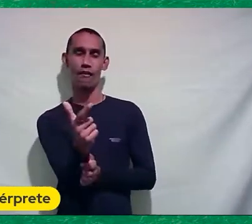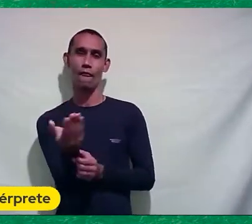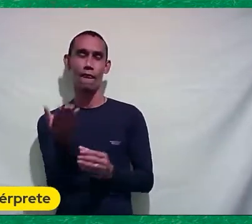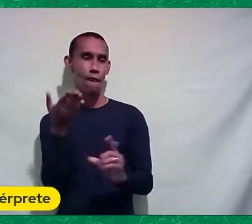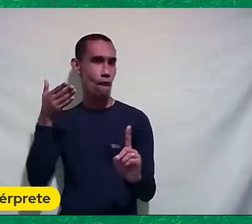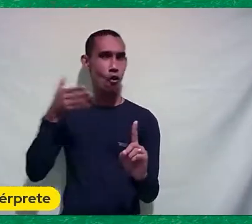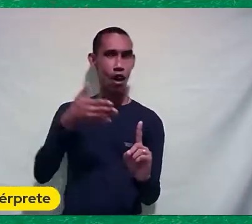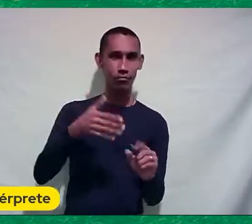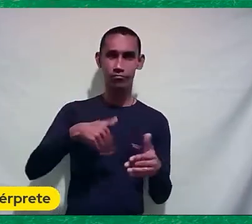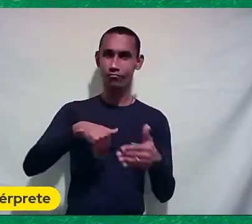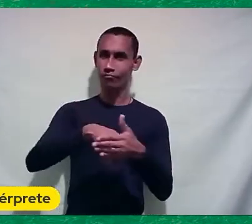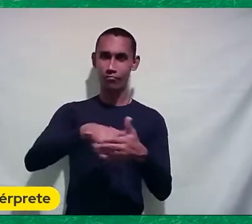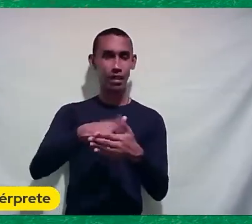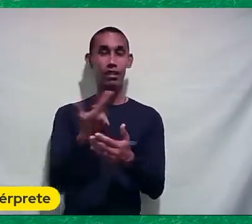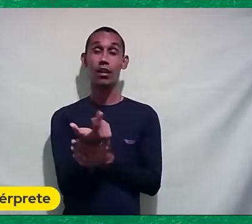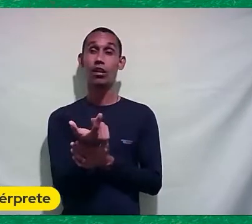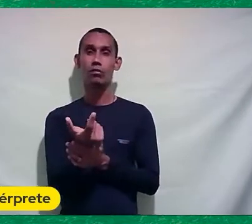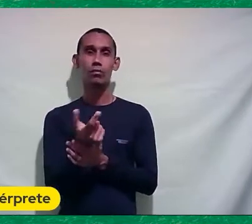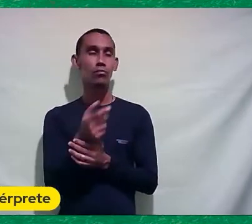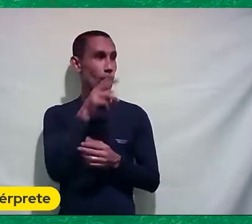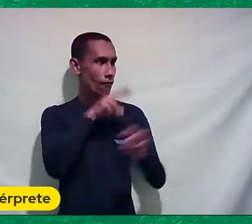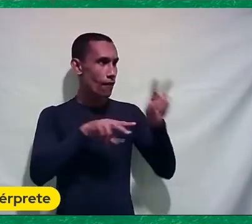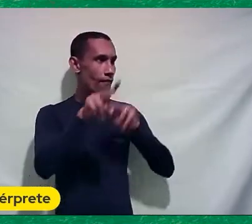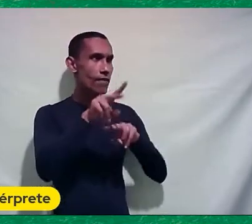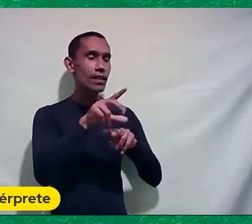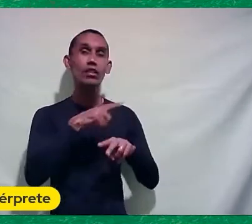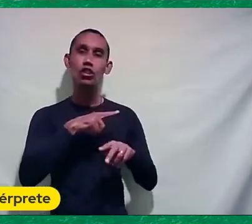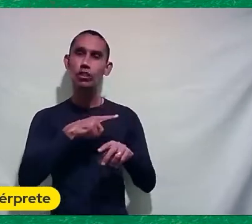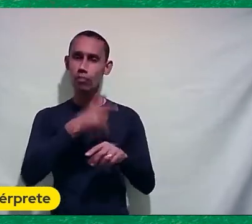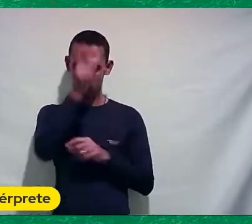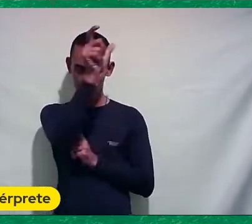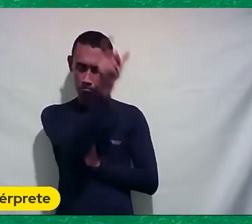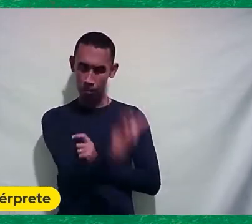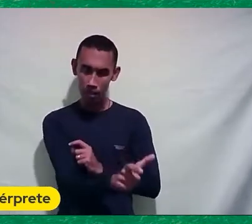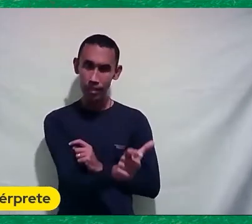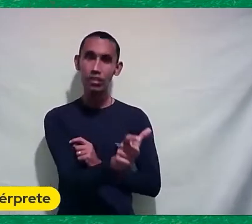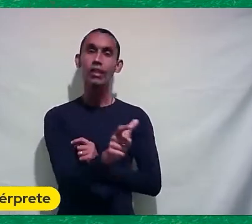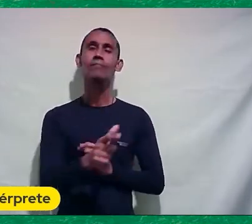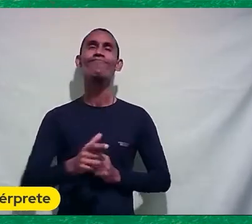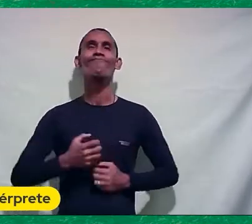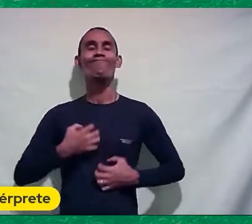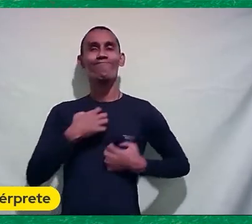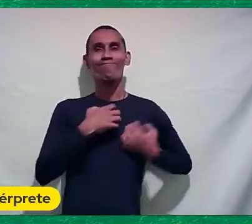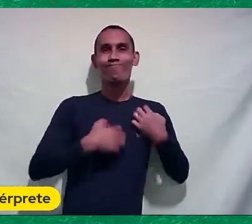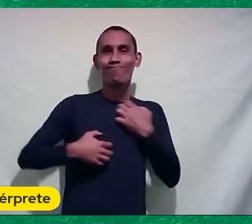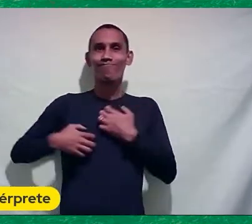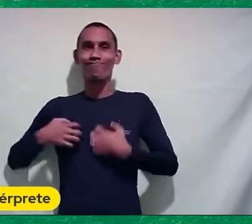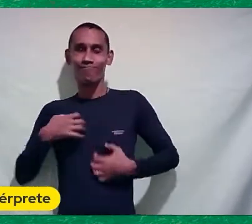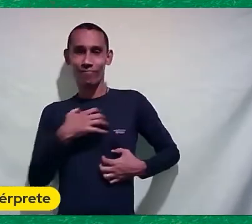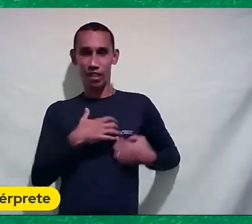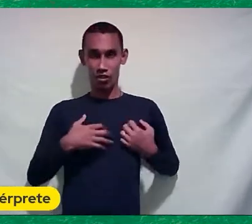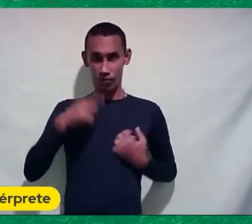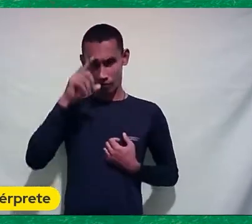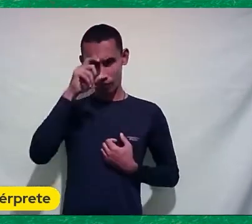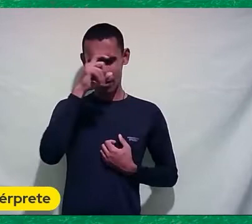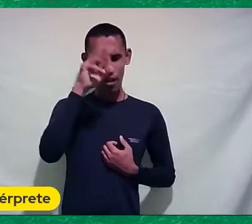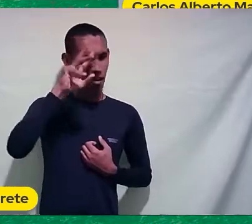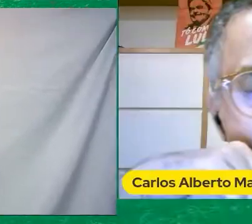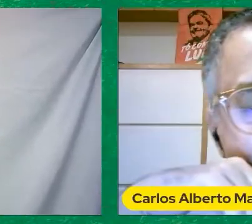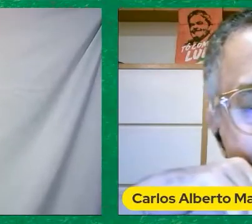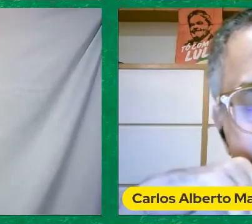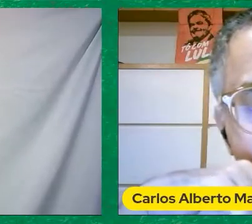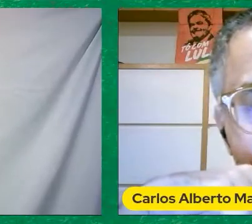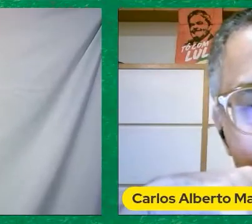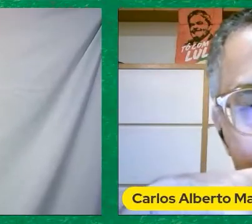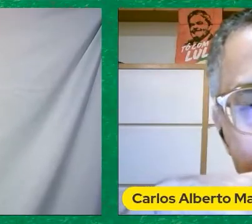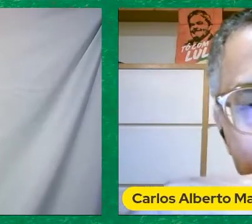toda Não havia o jogo Havia o personagem Com suas angústias Isso É É